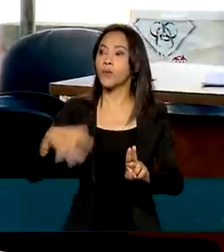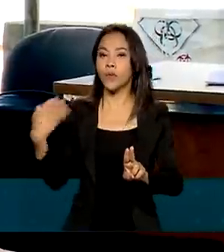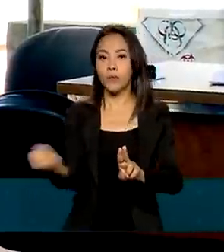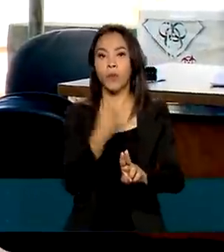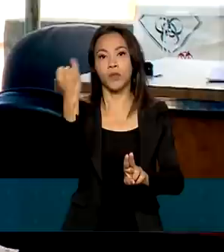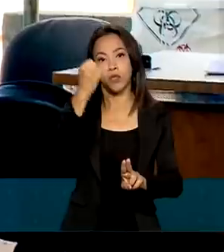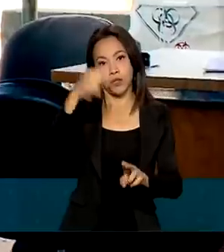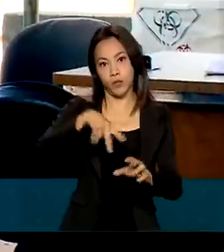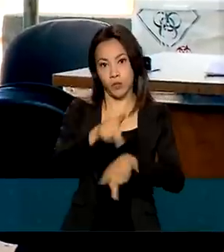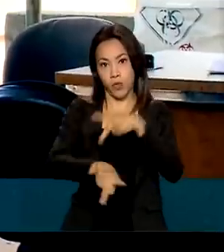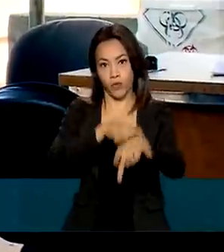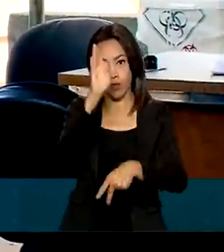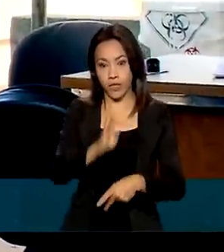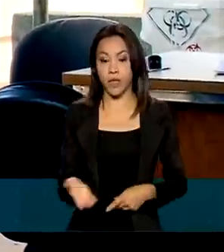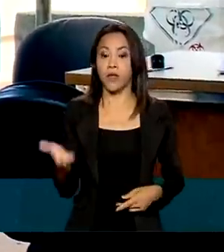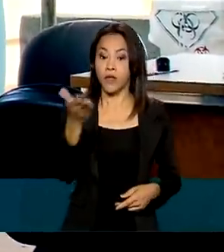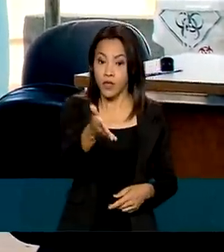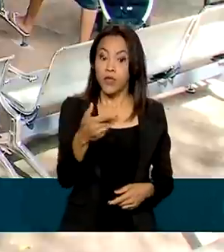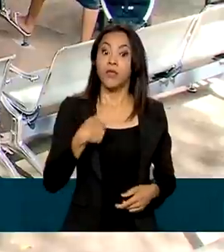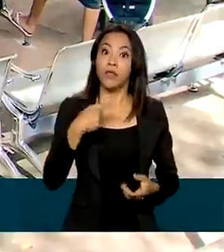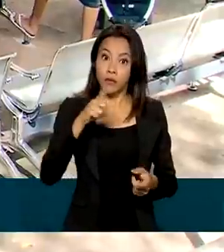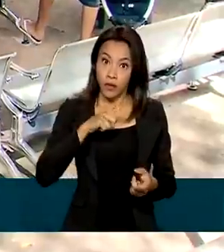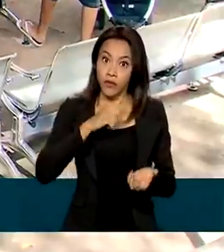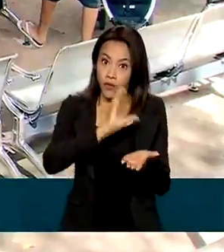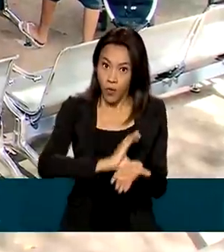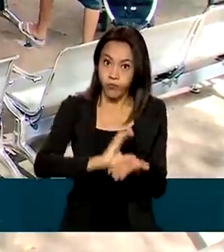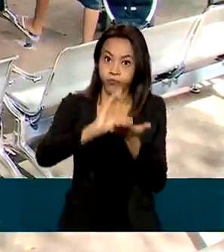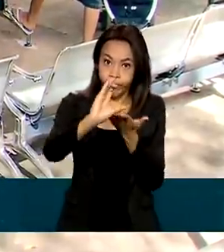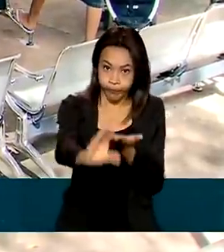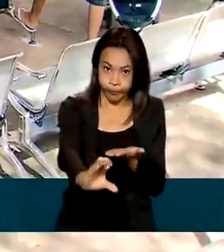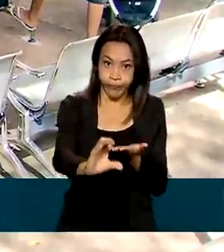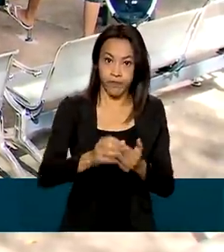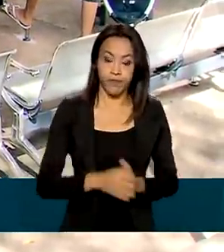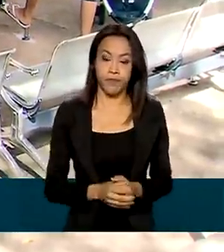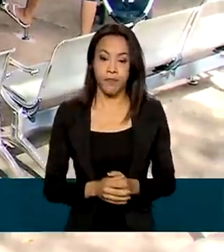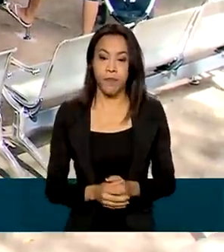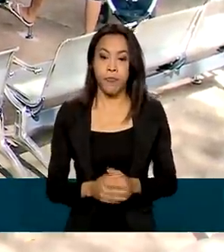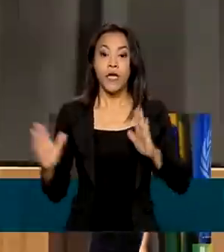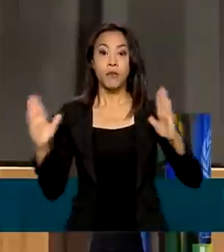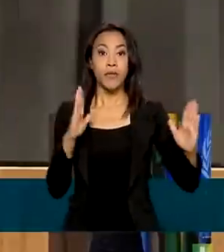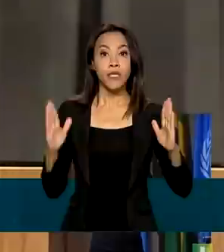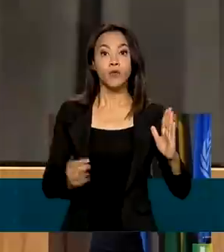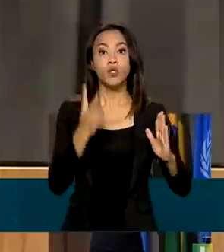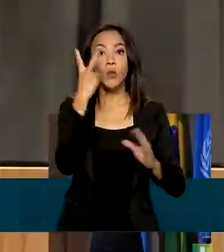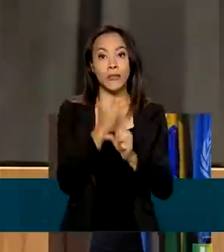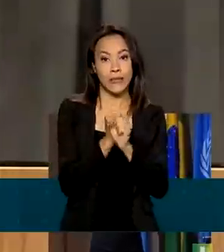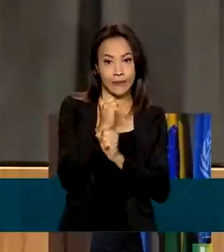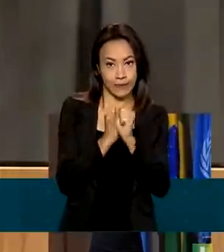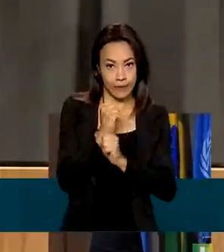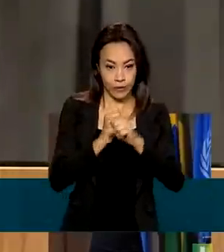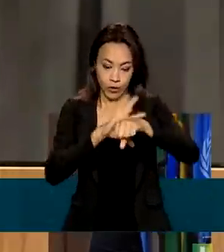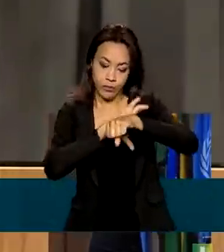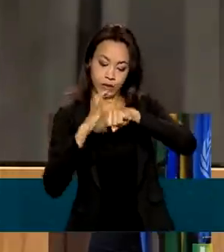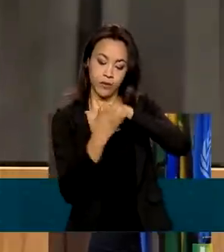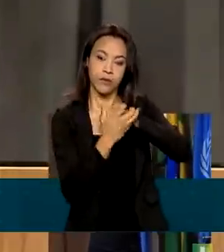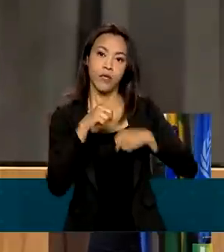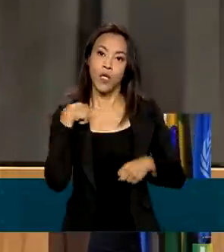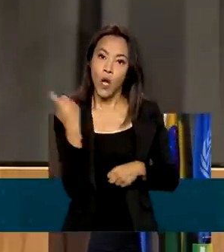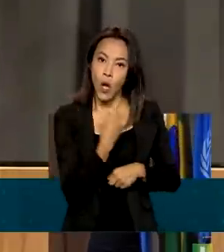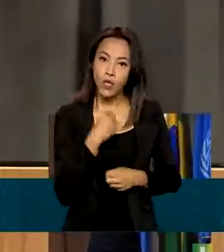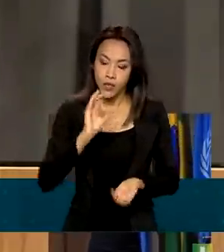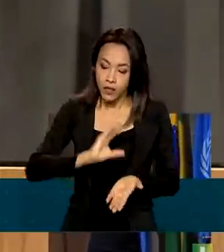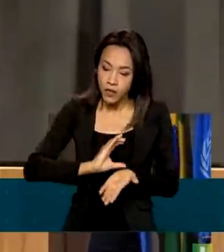o governo federal ampliou os investimentos no setor. Nos dois anos da pandemia, nós investimos e ampliamos